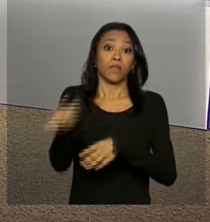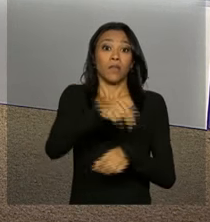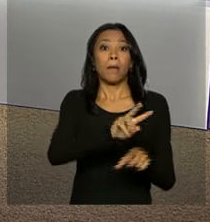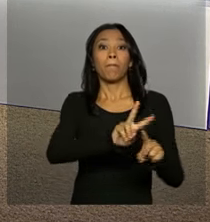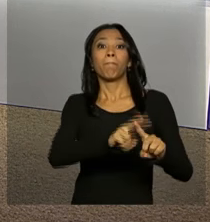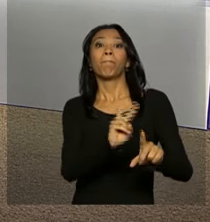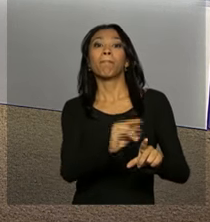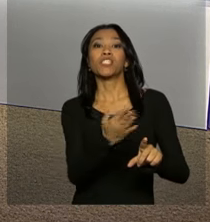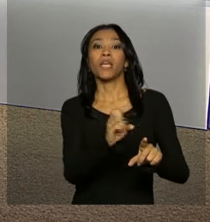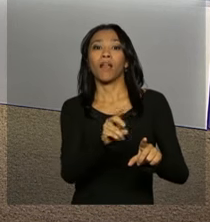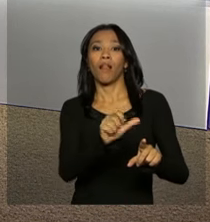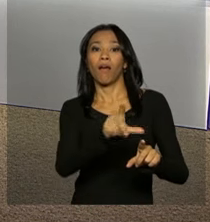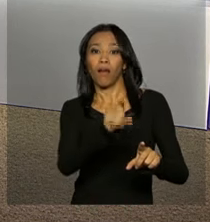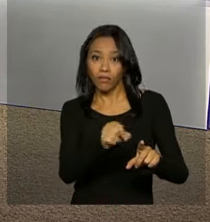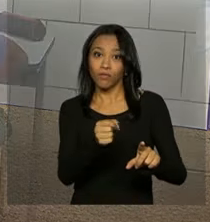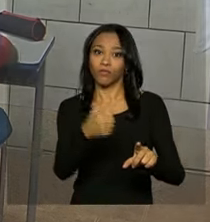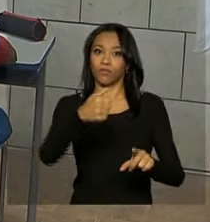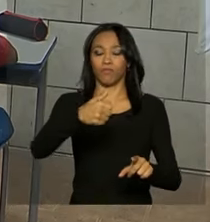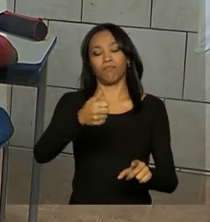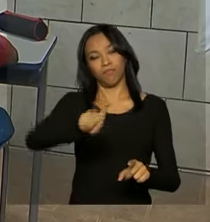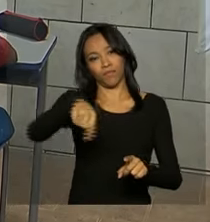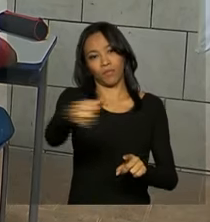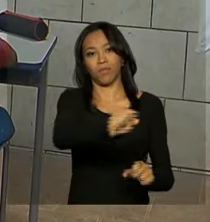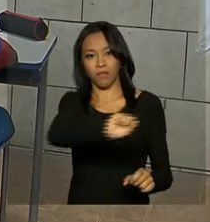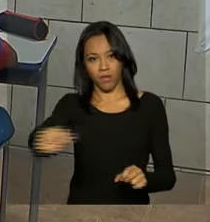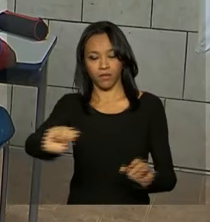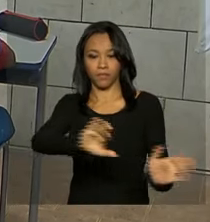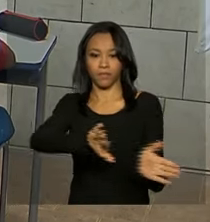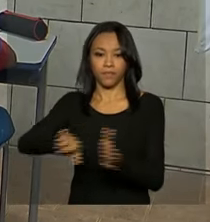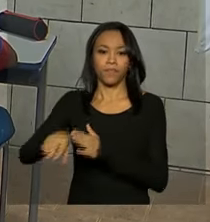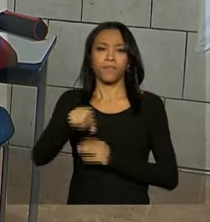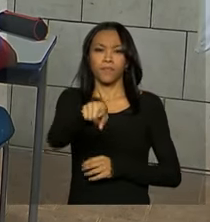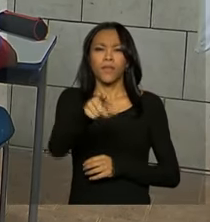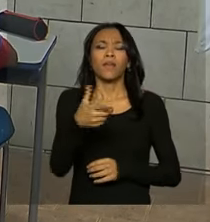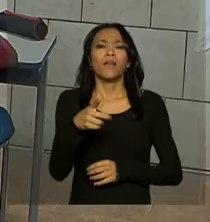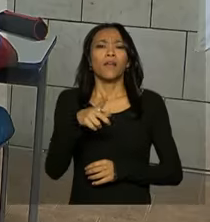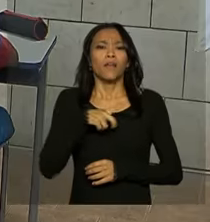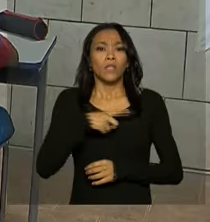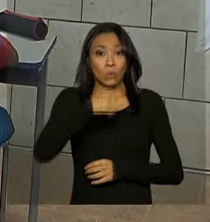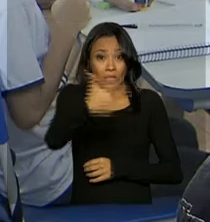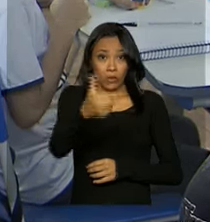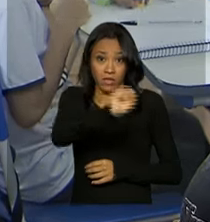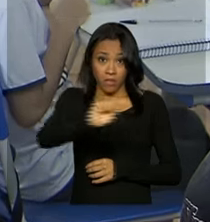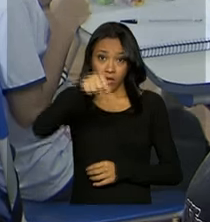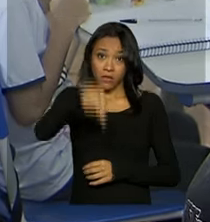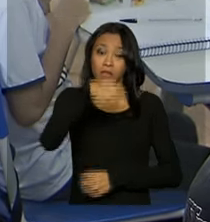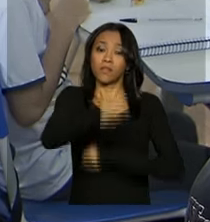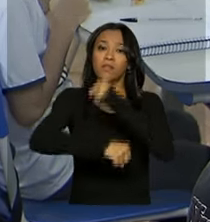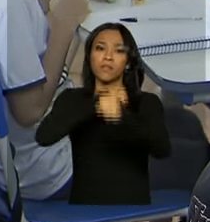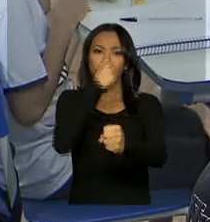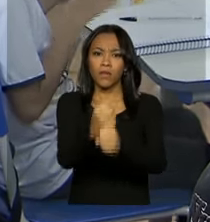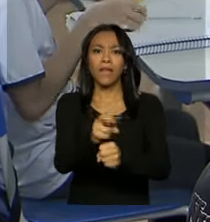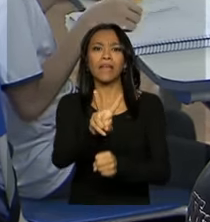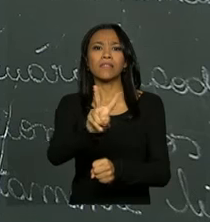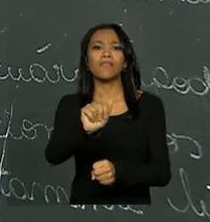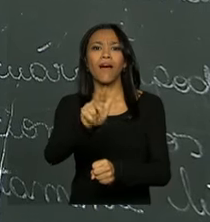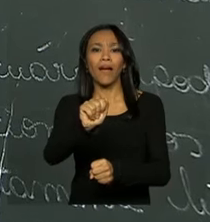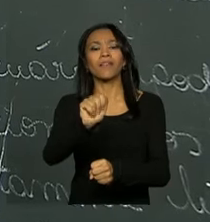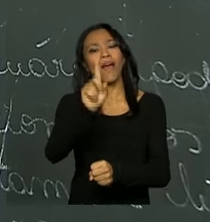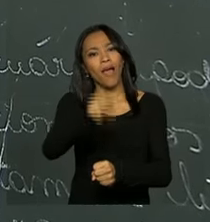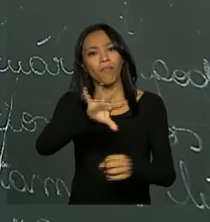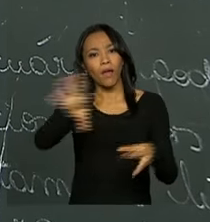já no próximo semestre. Há 105 mil vagas em cursos superiores no segundo semestre deste ano, serão voltadas para